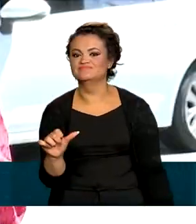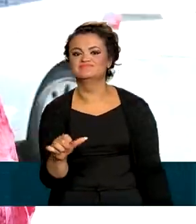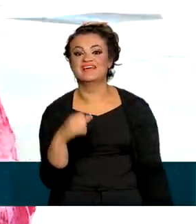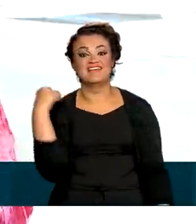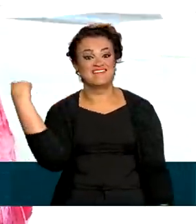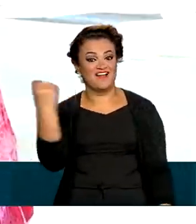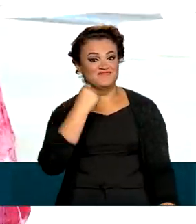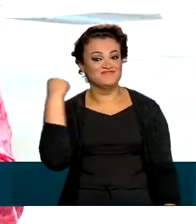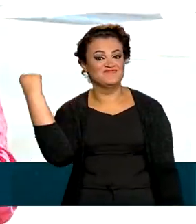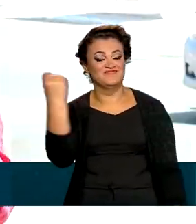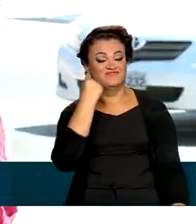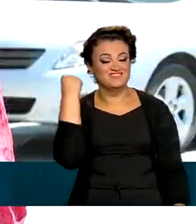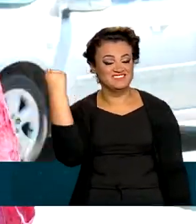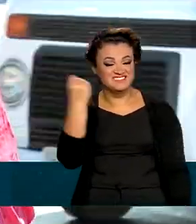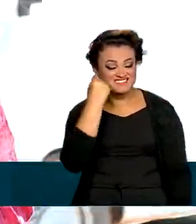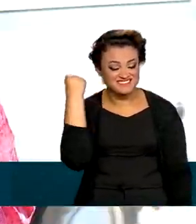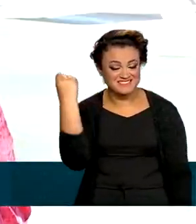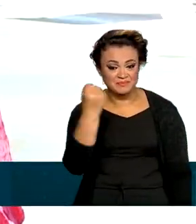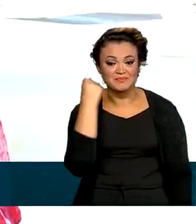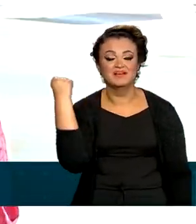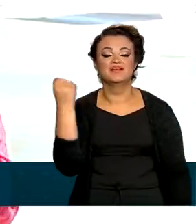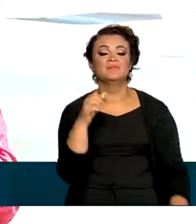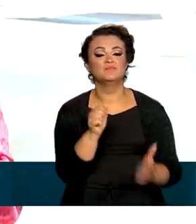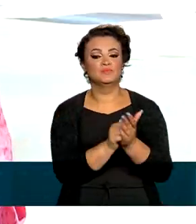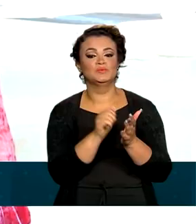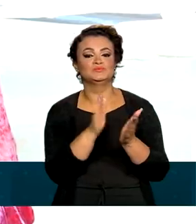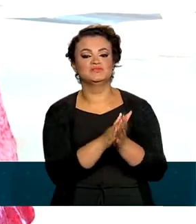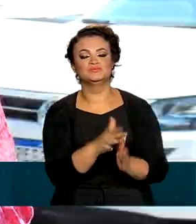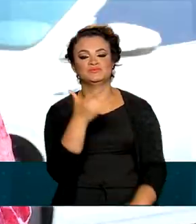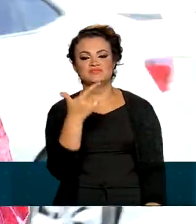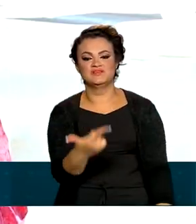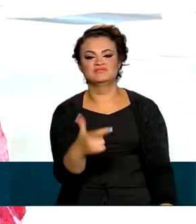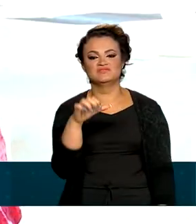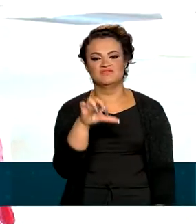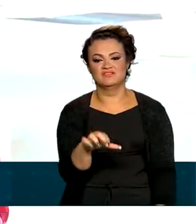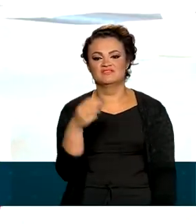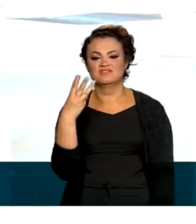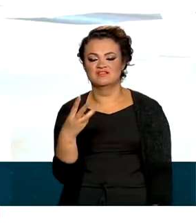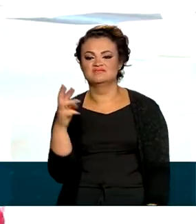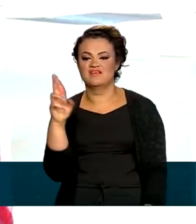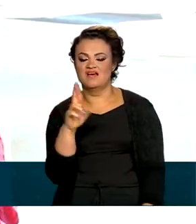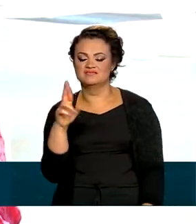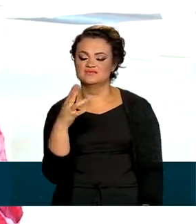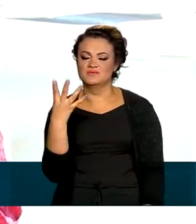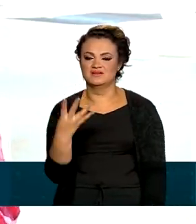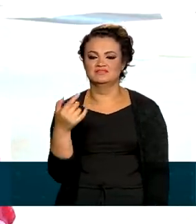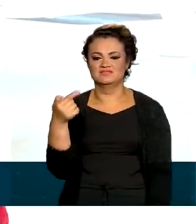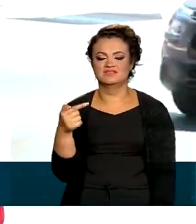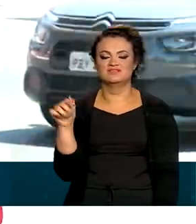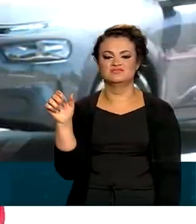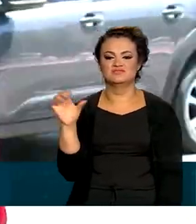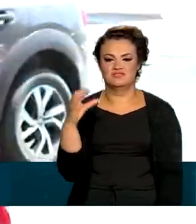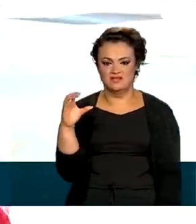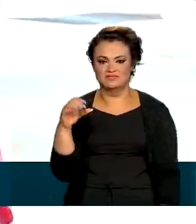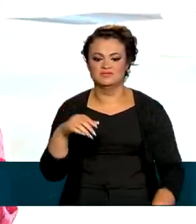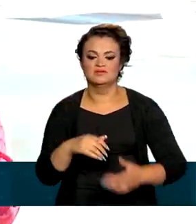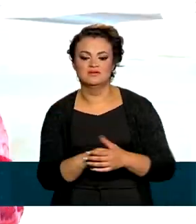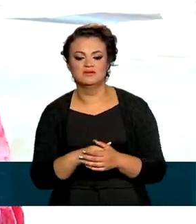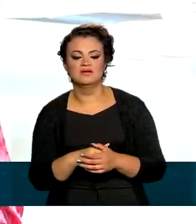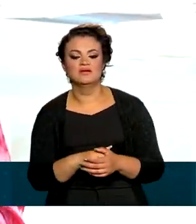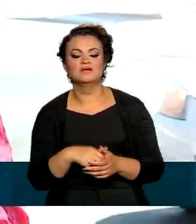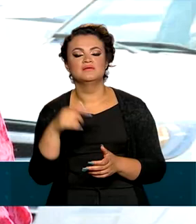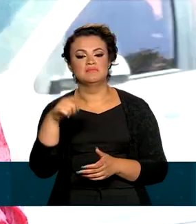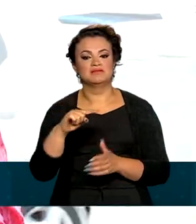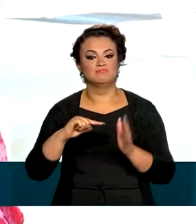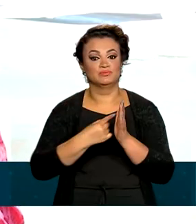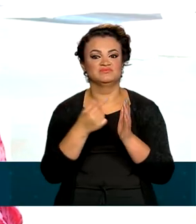gravíssima e implica em multa de 293 reais e 47 centavos. E ainda soma